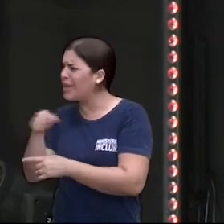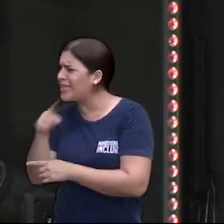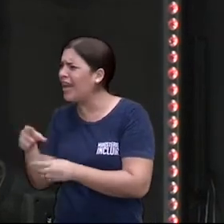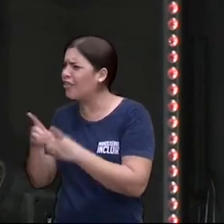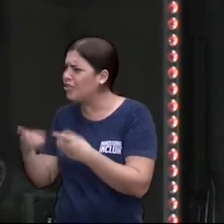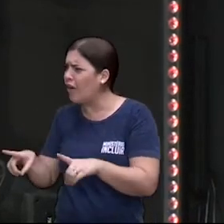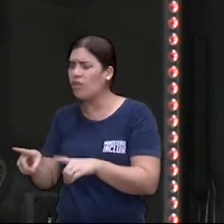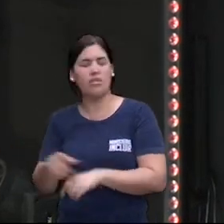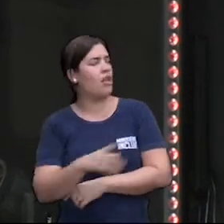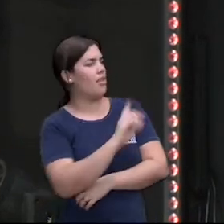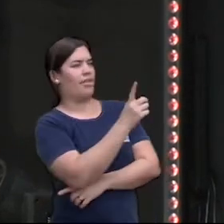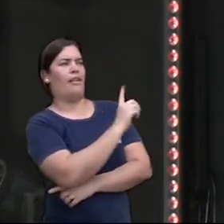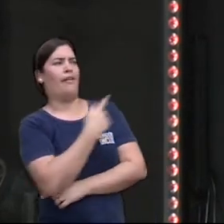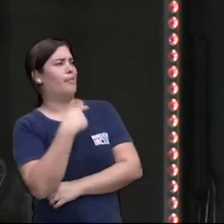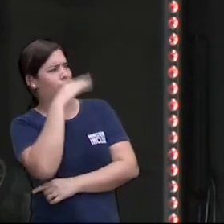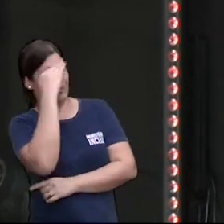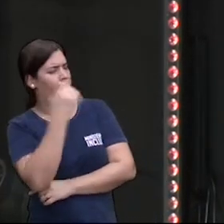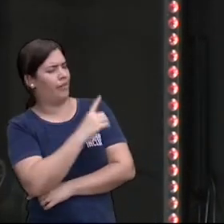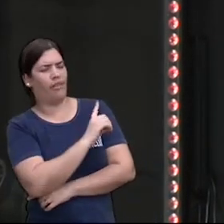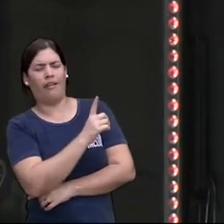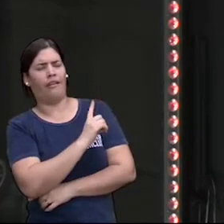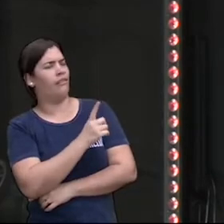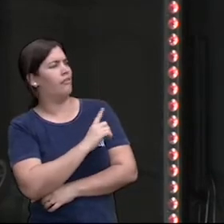Ele falou um monte de porcaria para mim a vida inteira,